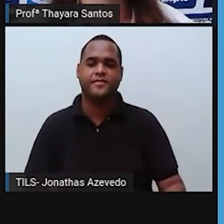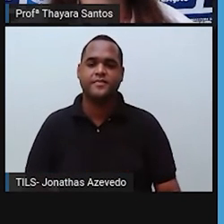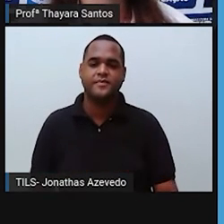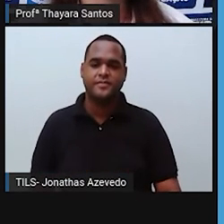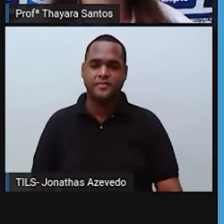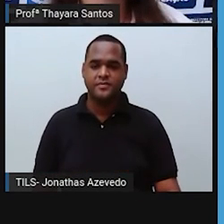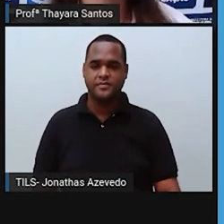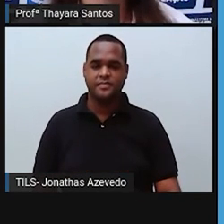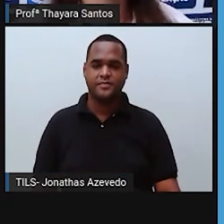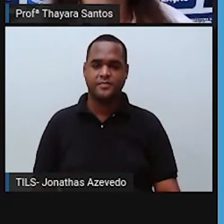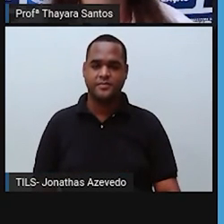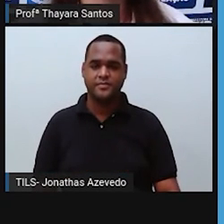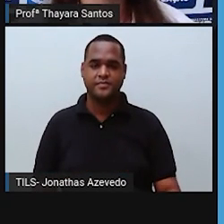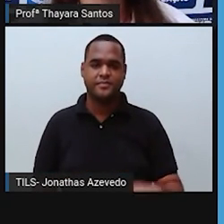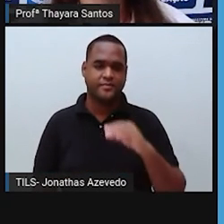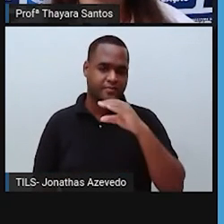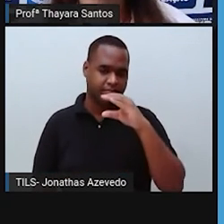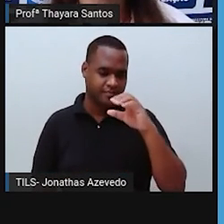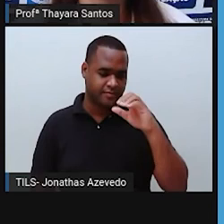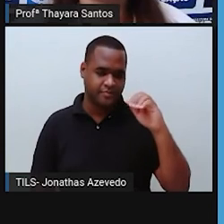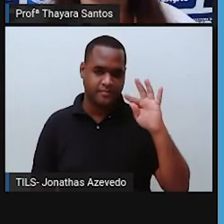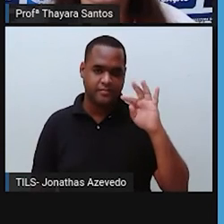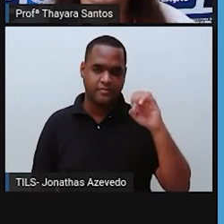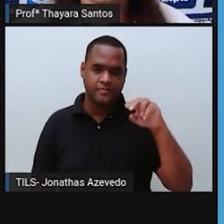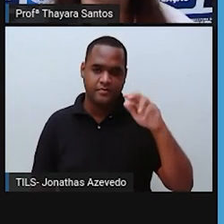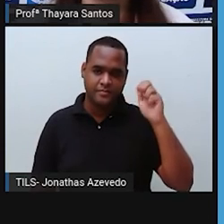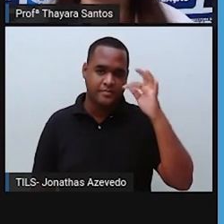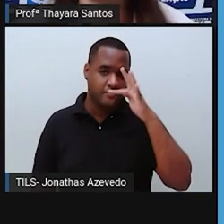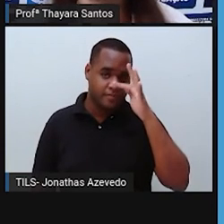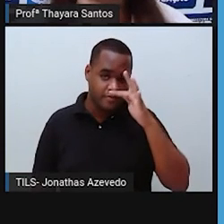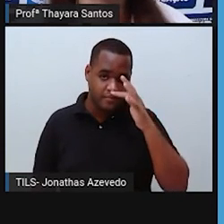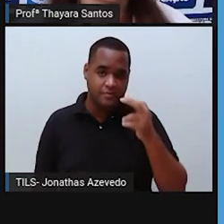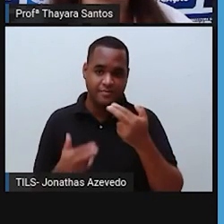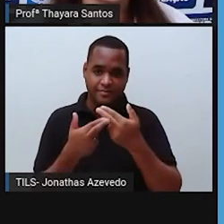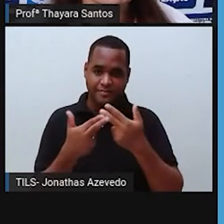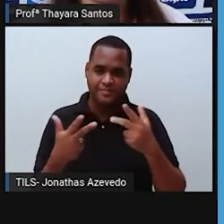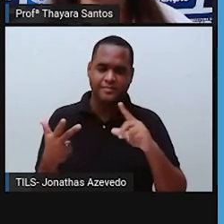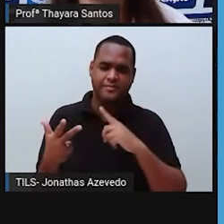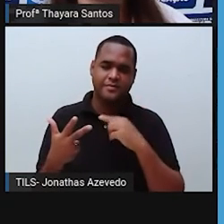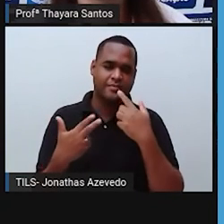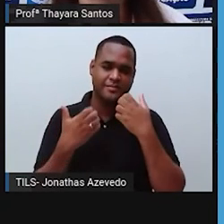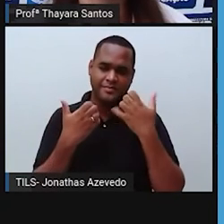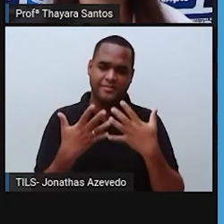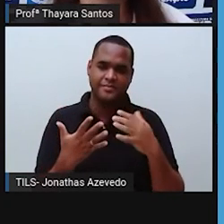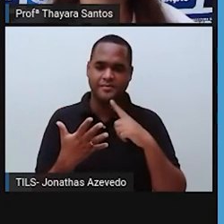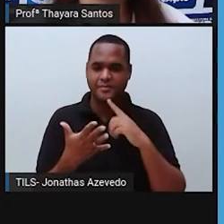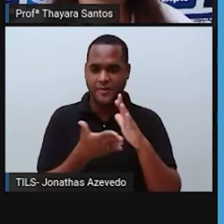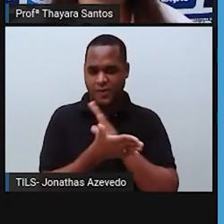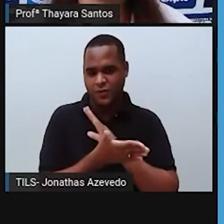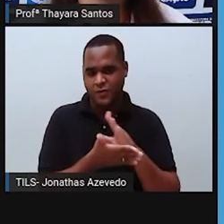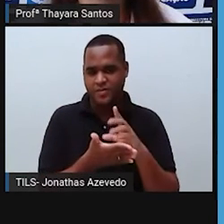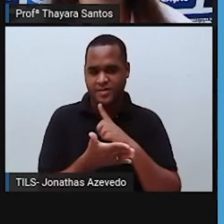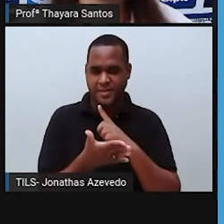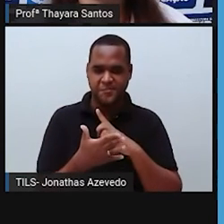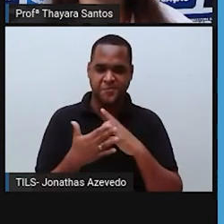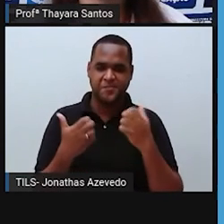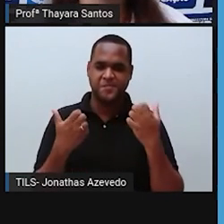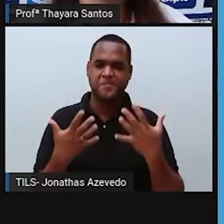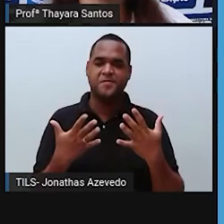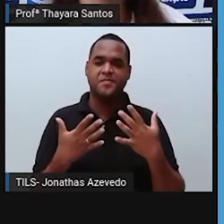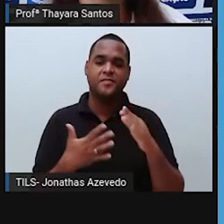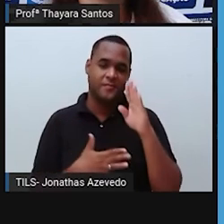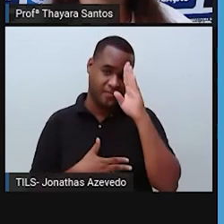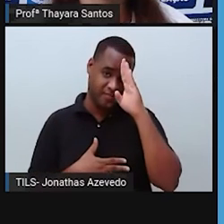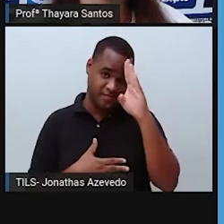Vamos lá falar sobre características da flora, né? Da vegetação. Eu já adiantei algumas coisas. Então, a principal